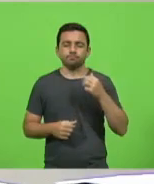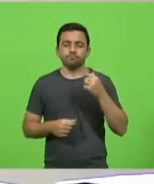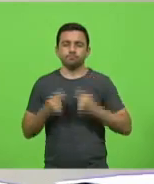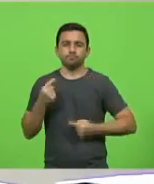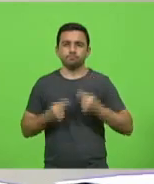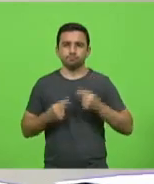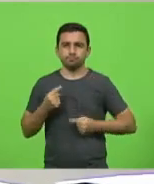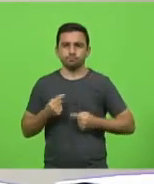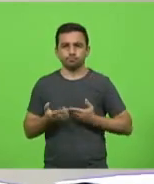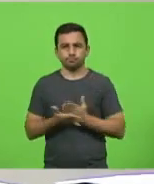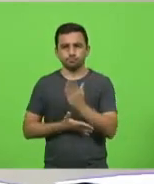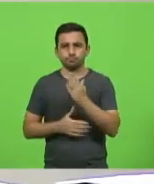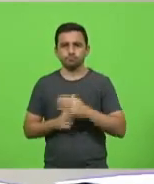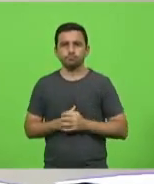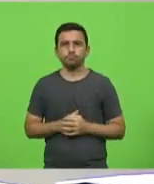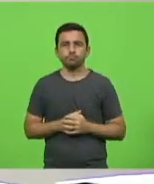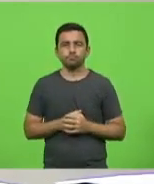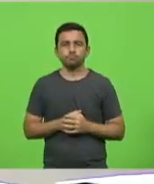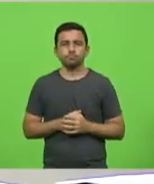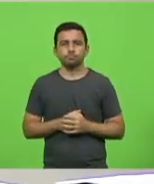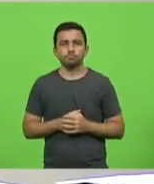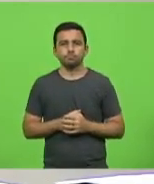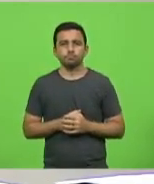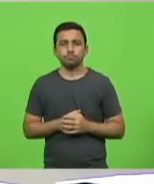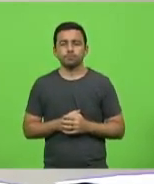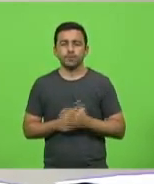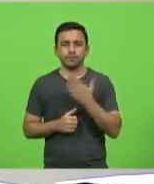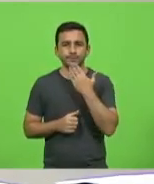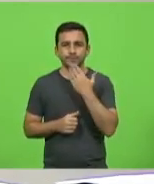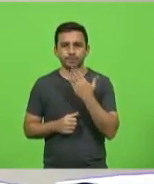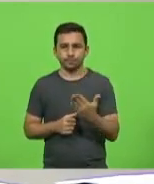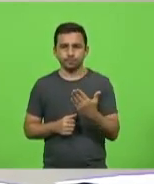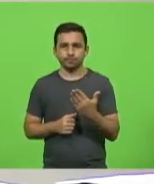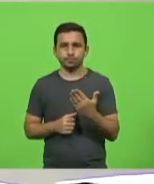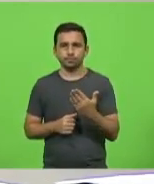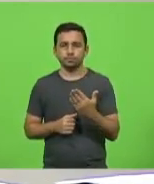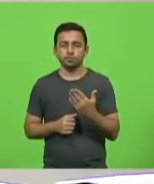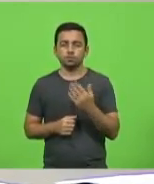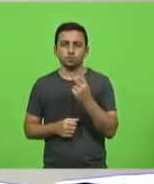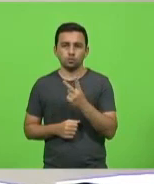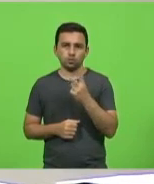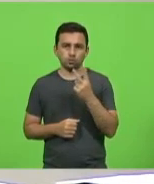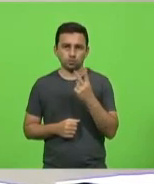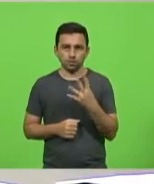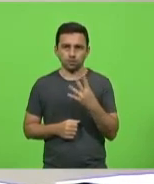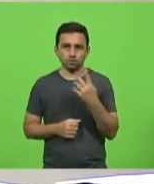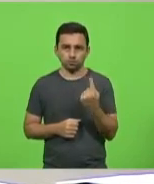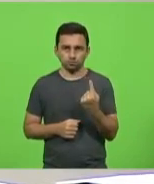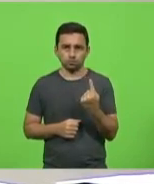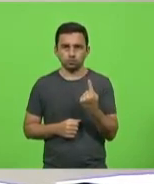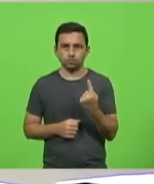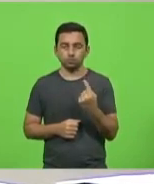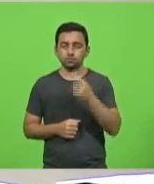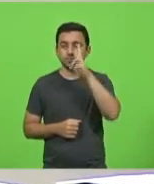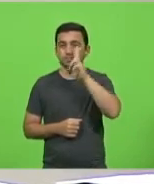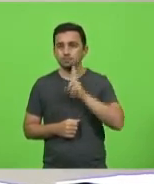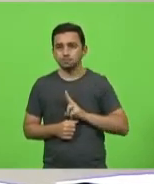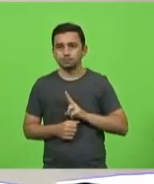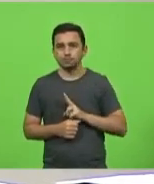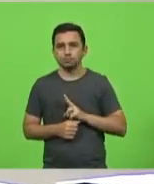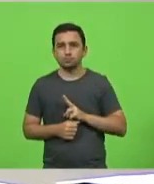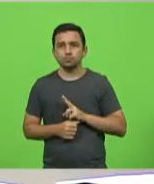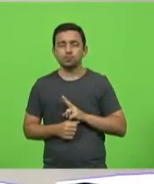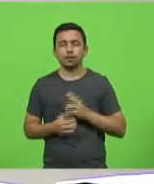votação, aprovado. Requerimentos. Requerimento 241. Deputado Ivan Nates. Requerendo